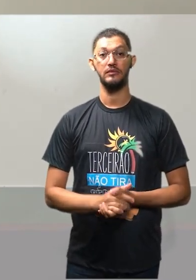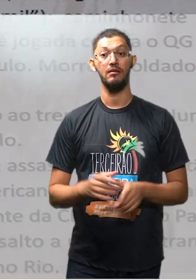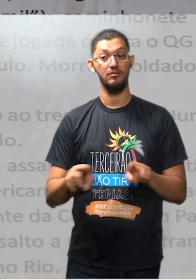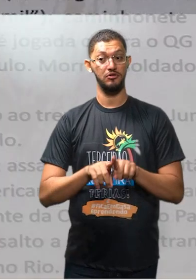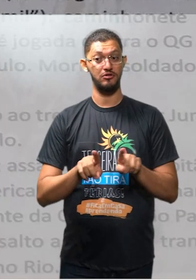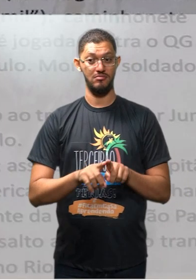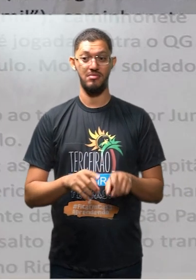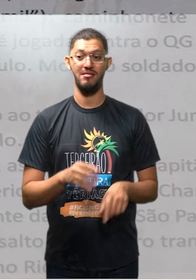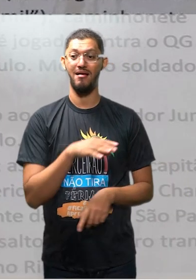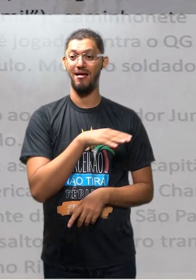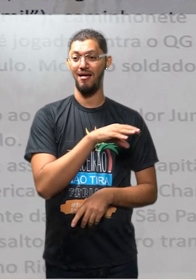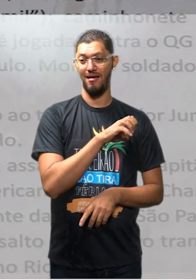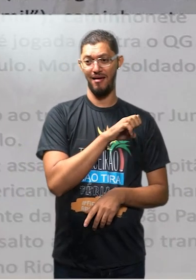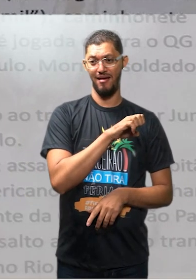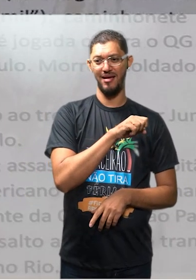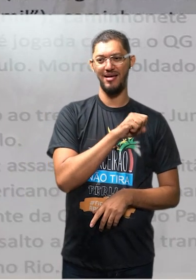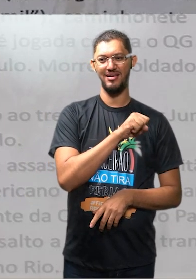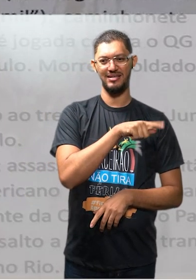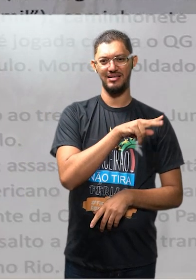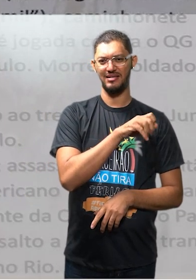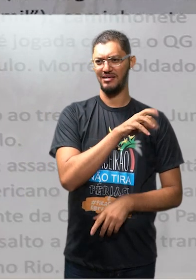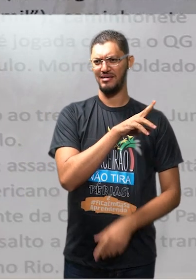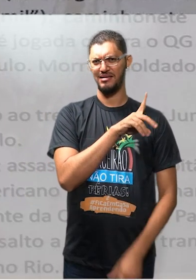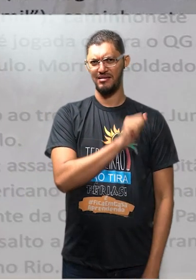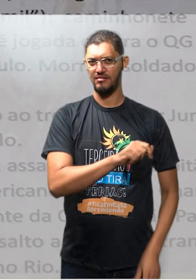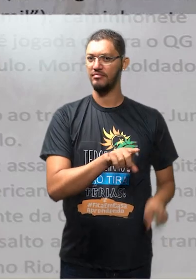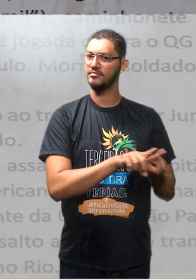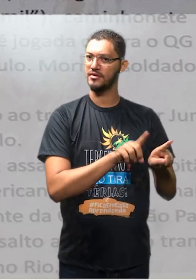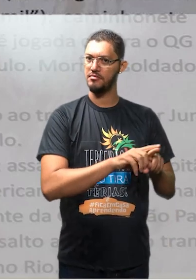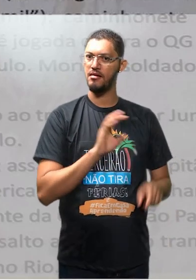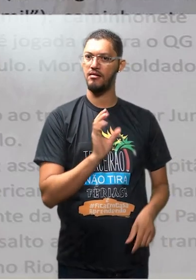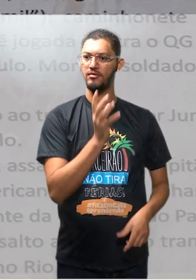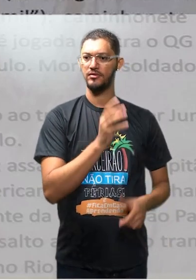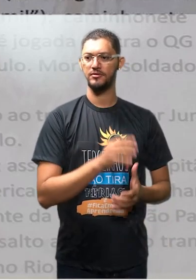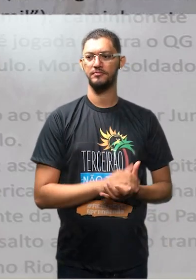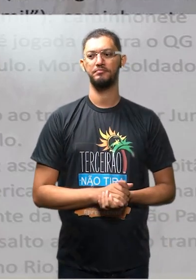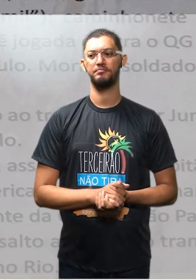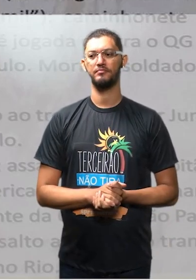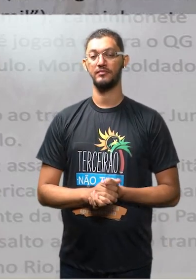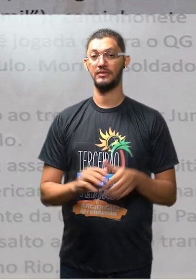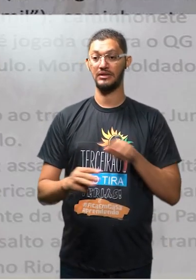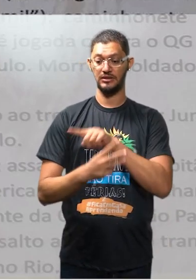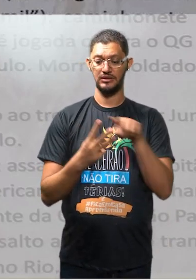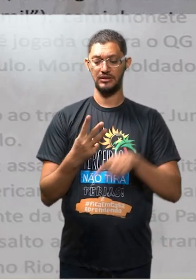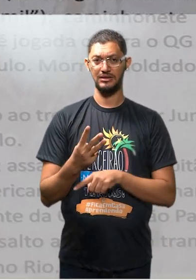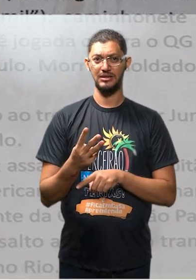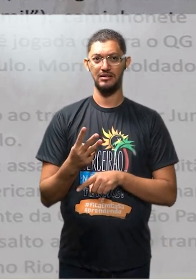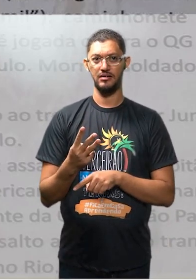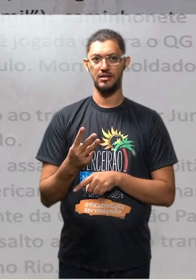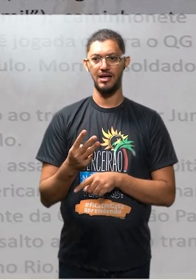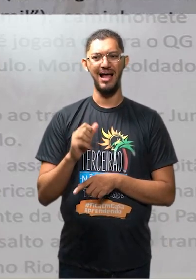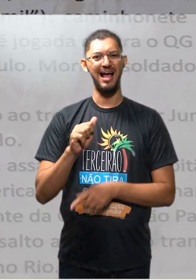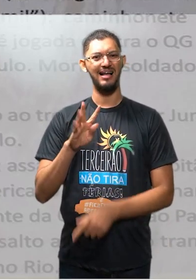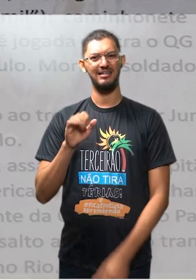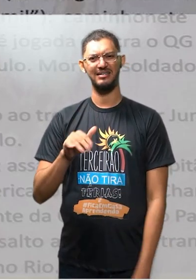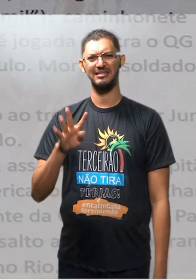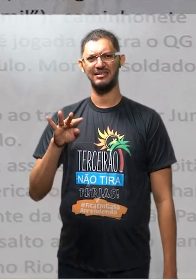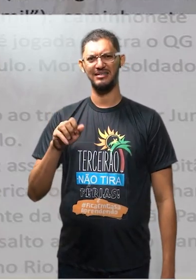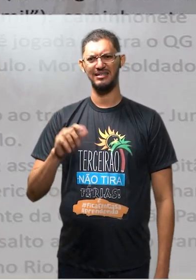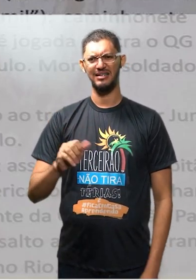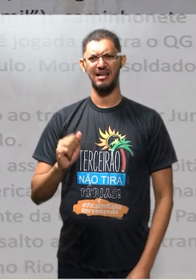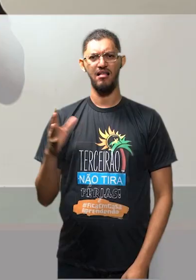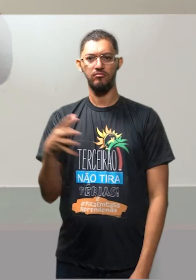pulou pro lado esquerdo. 68. 31 de março, 66. 3 atentados em Recife. Sequestro.